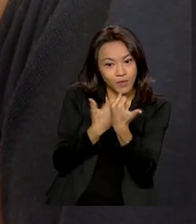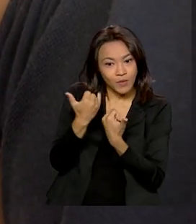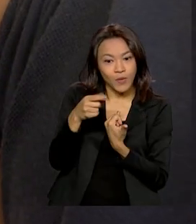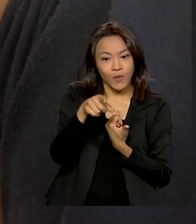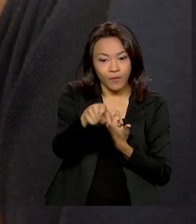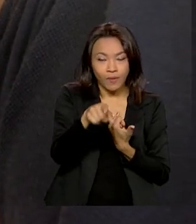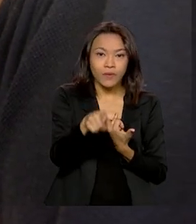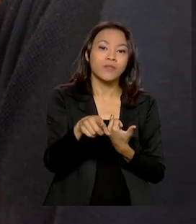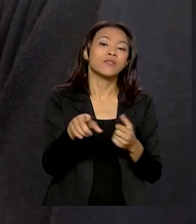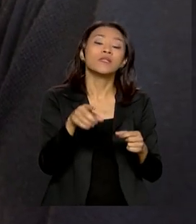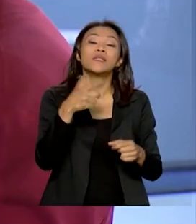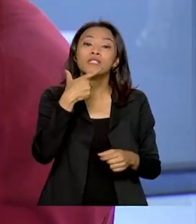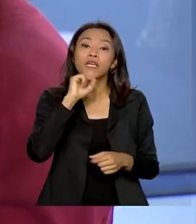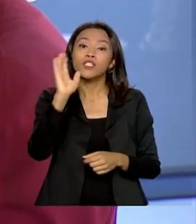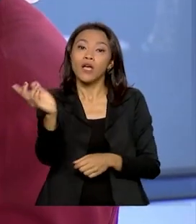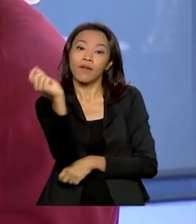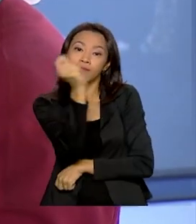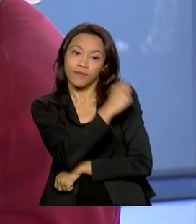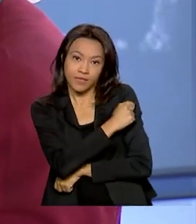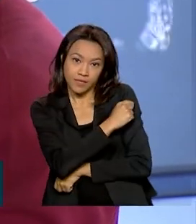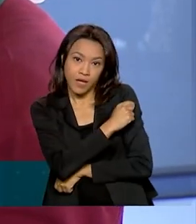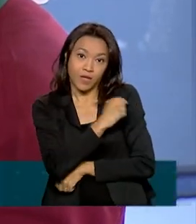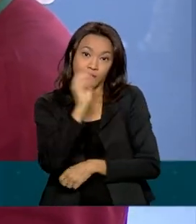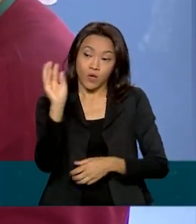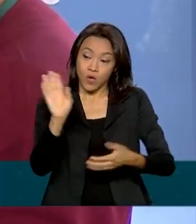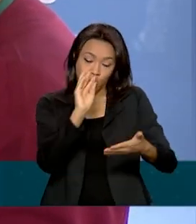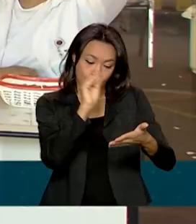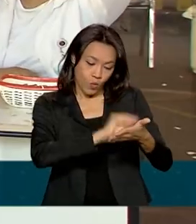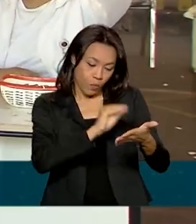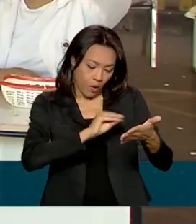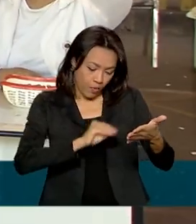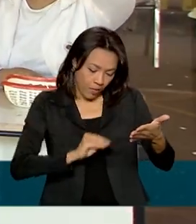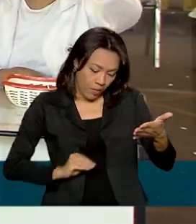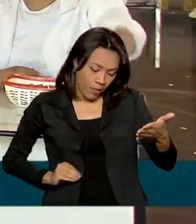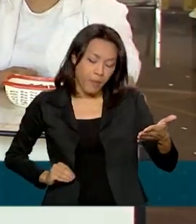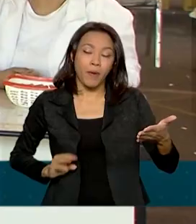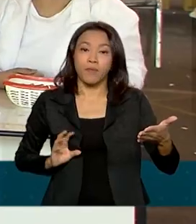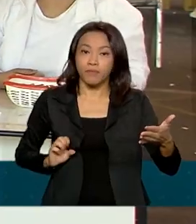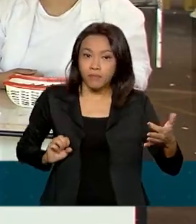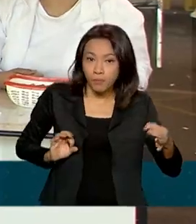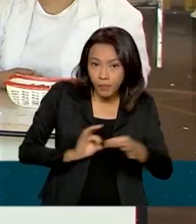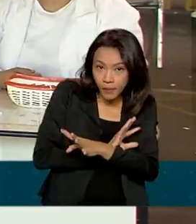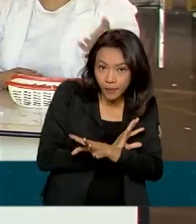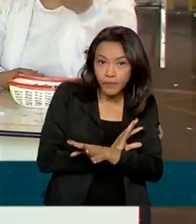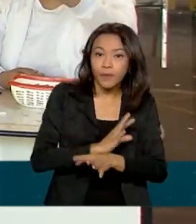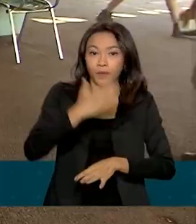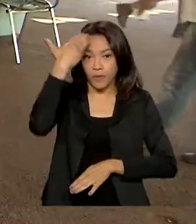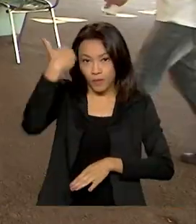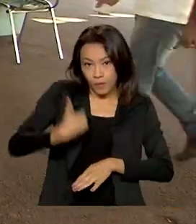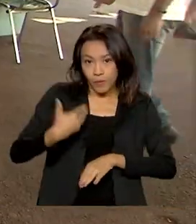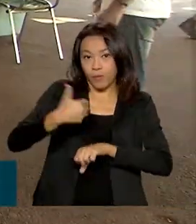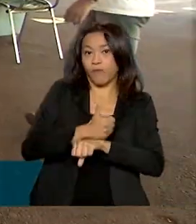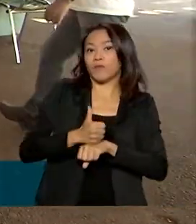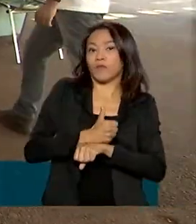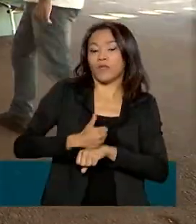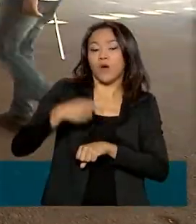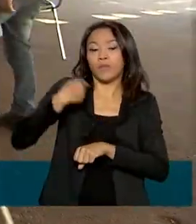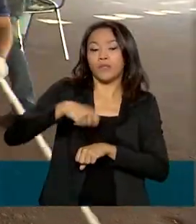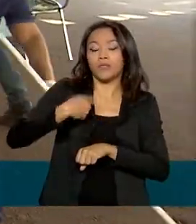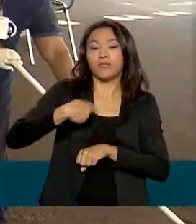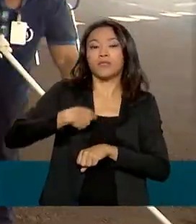e do cidadão vacinado. Após preencher as informações na comunidade, o profissional de saúde deve se